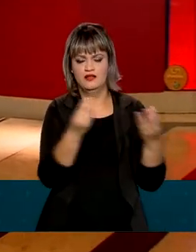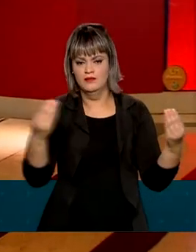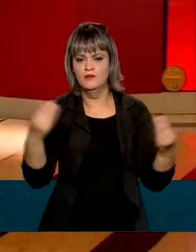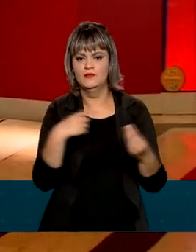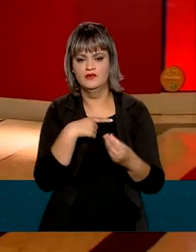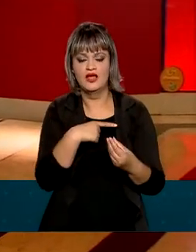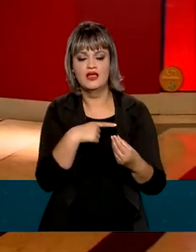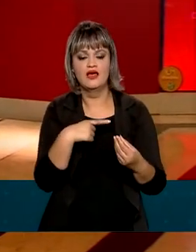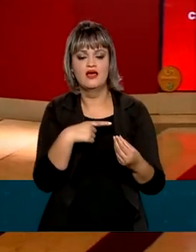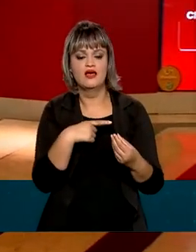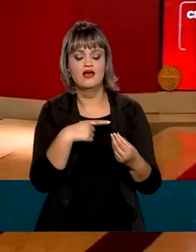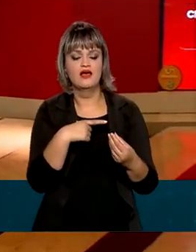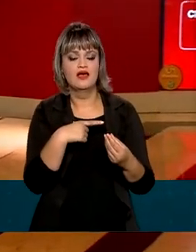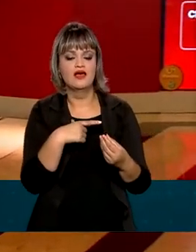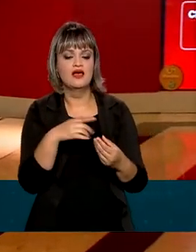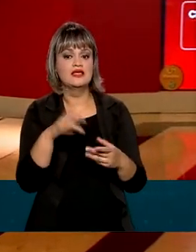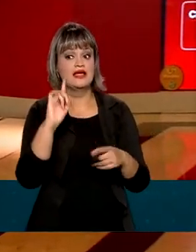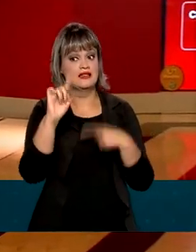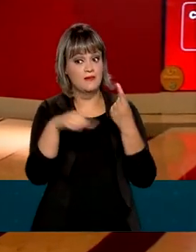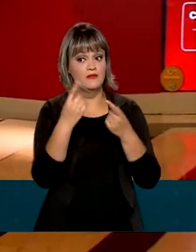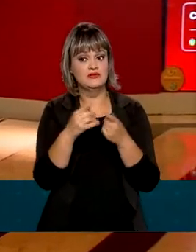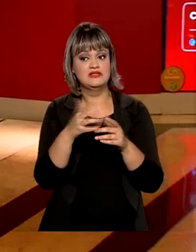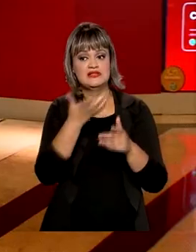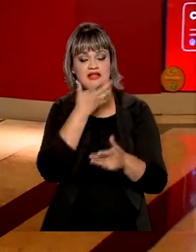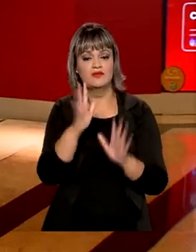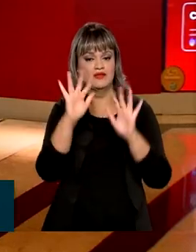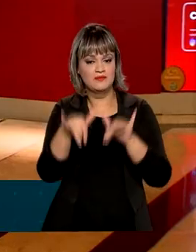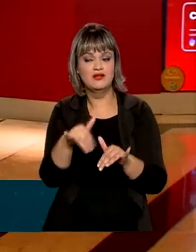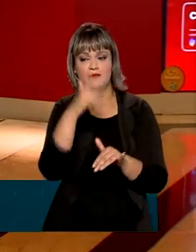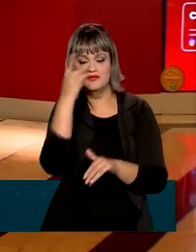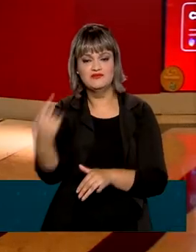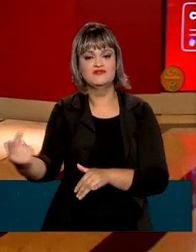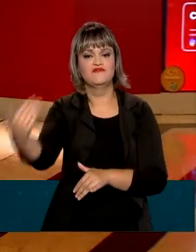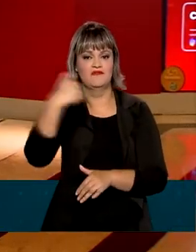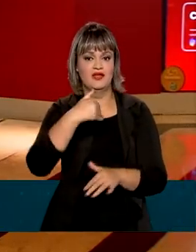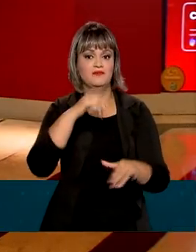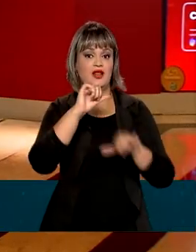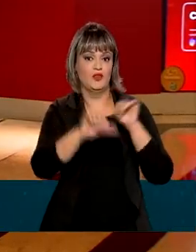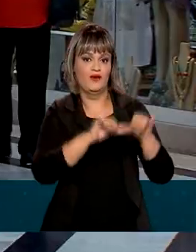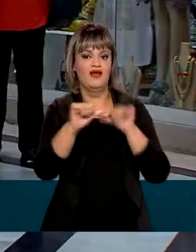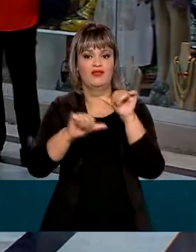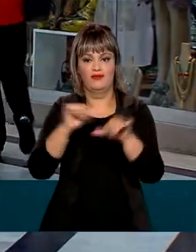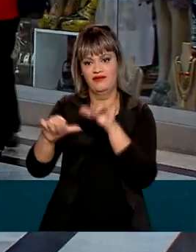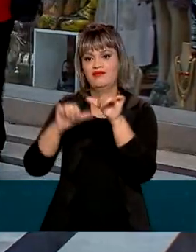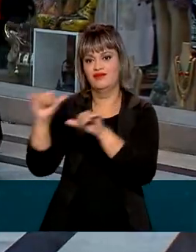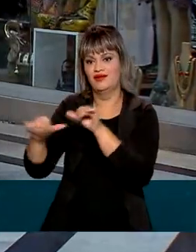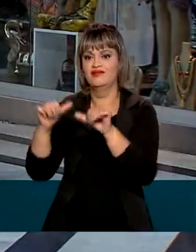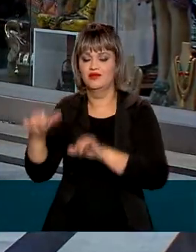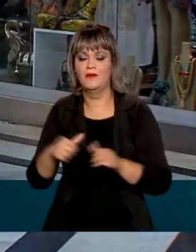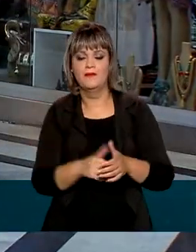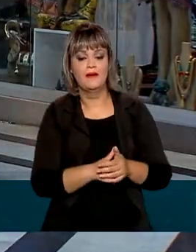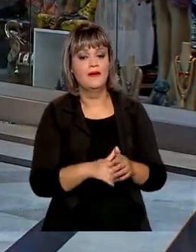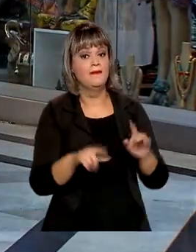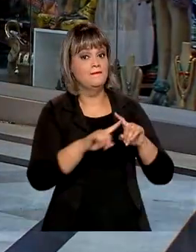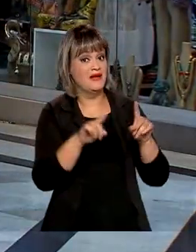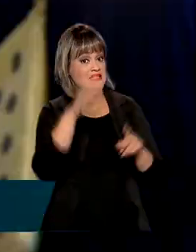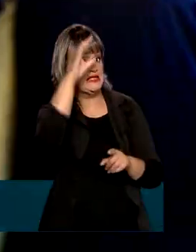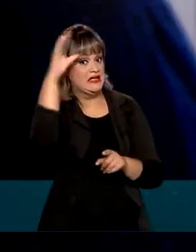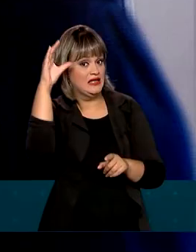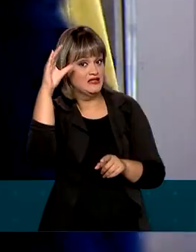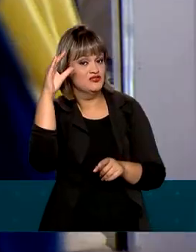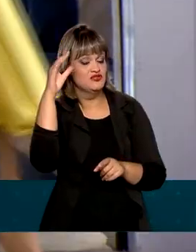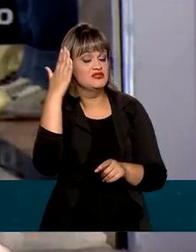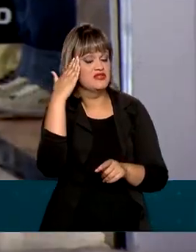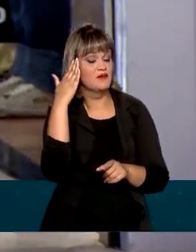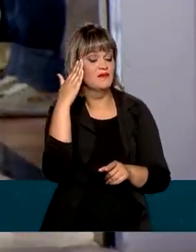também nós sabemos que, após o Natal, sabemos que tem muita troca, bastante troca. Mas os clientes já sabem que, às vezes,